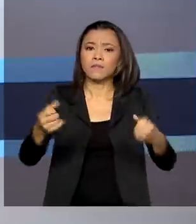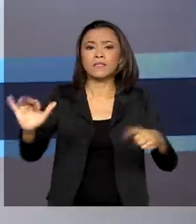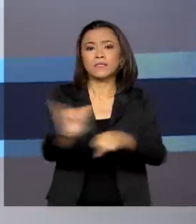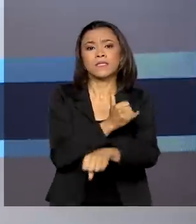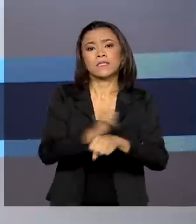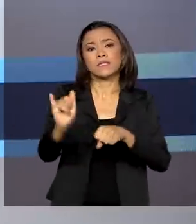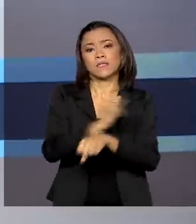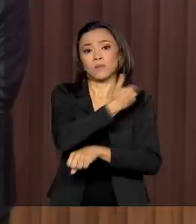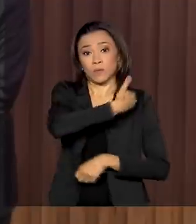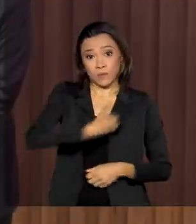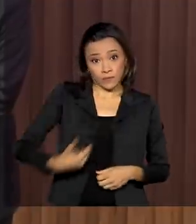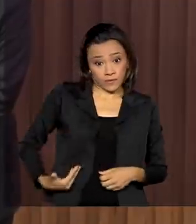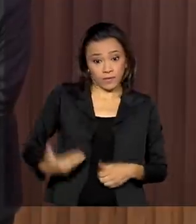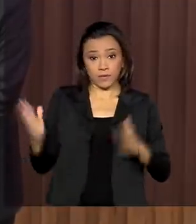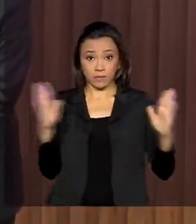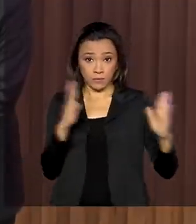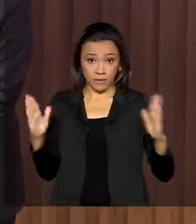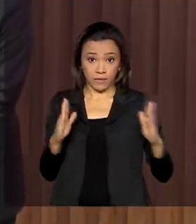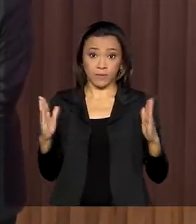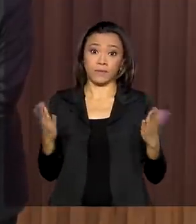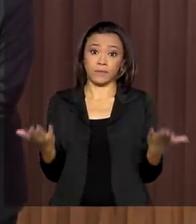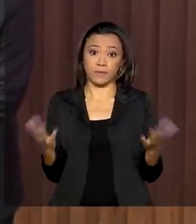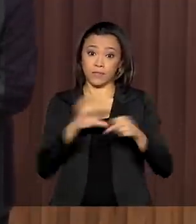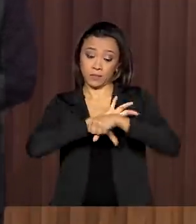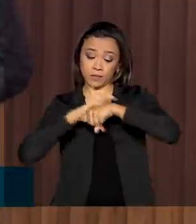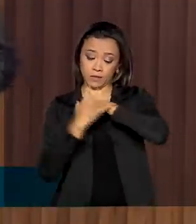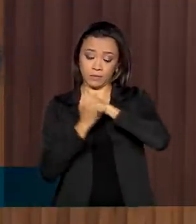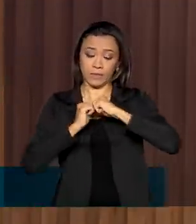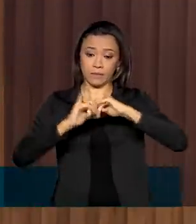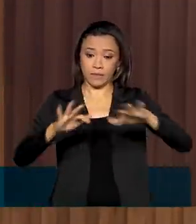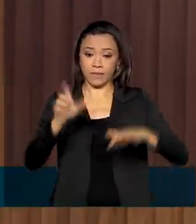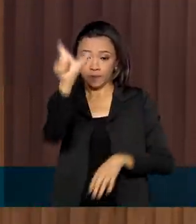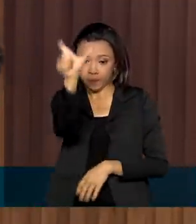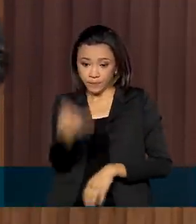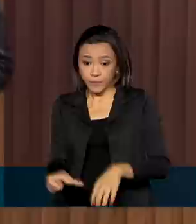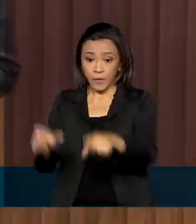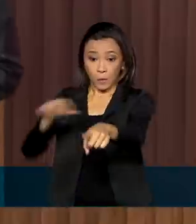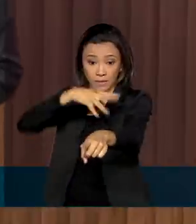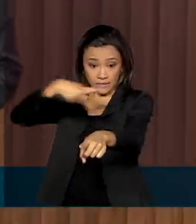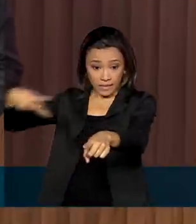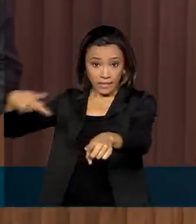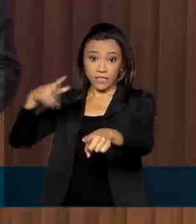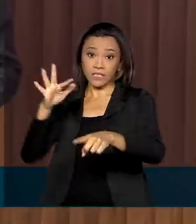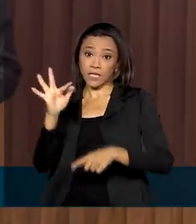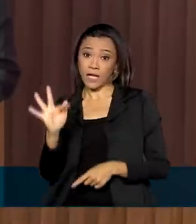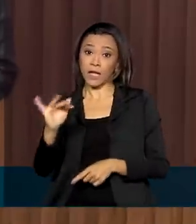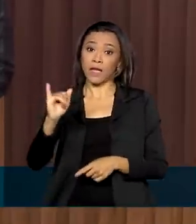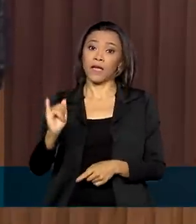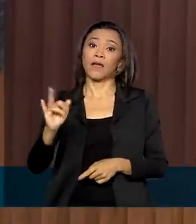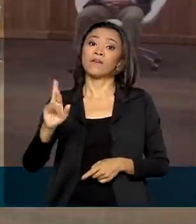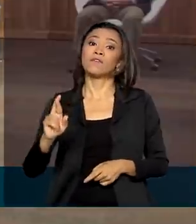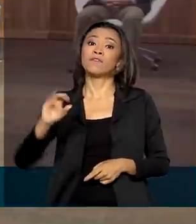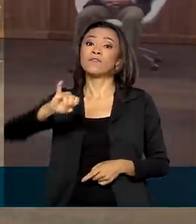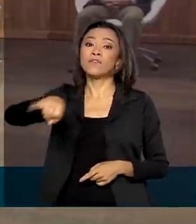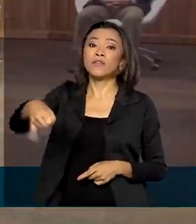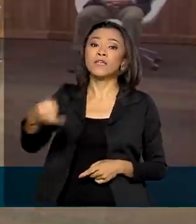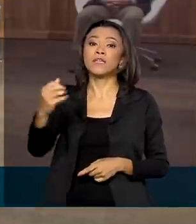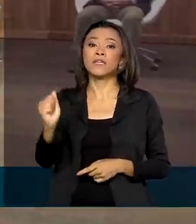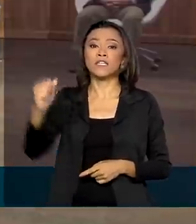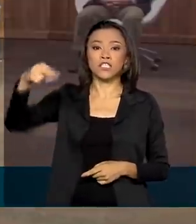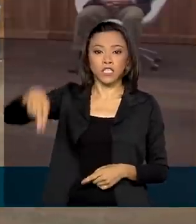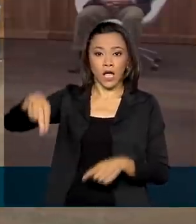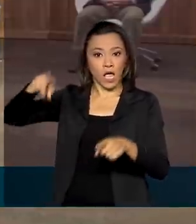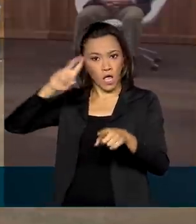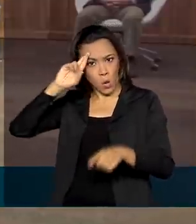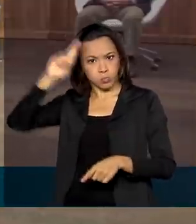pandemia. O presidente da FIRJAN, Eduardo Eugênio Gouveia, vai cumprir o nono mandato à frente da